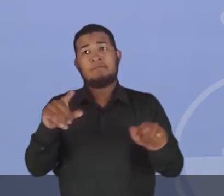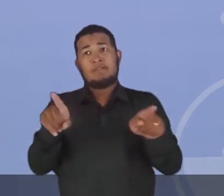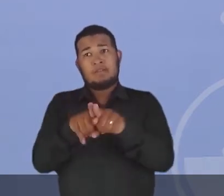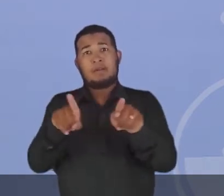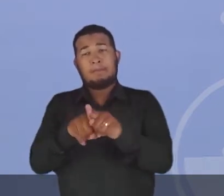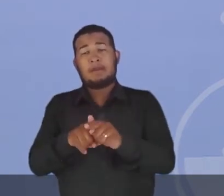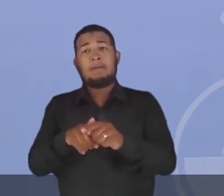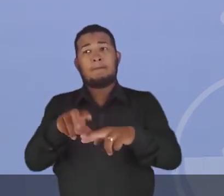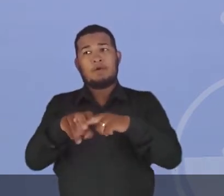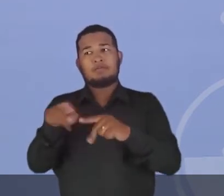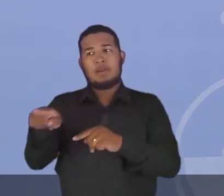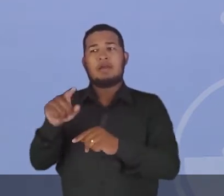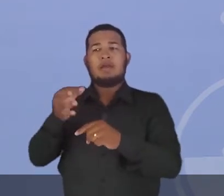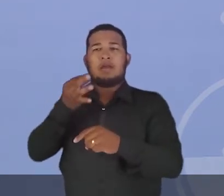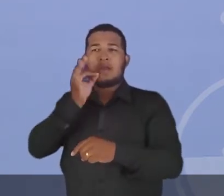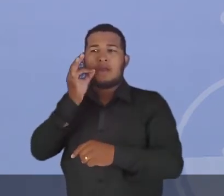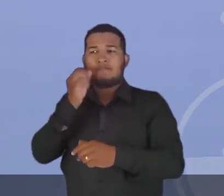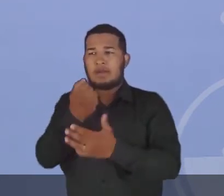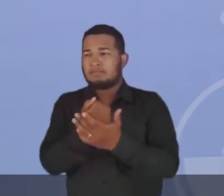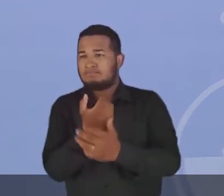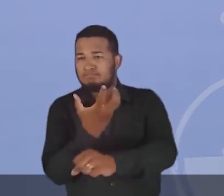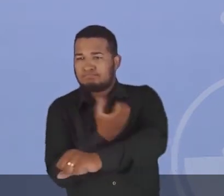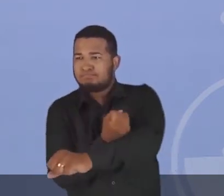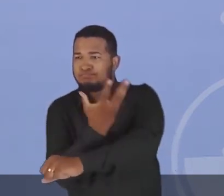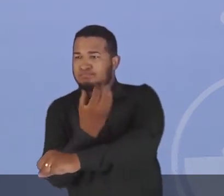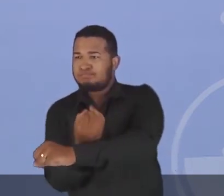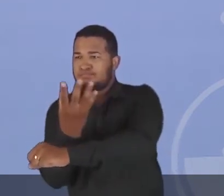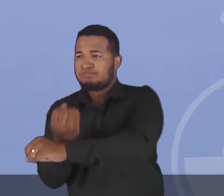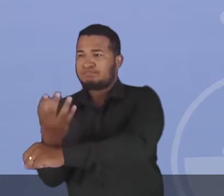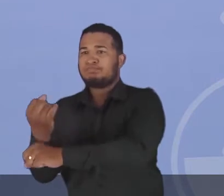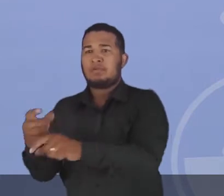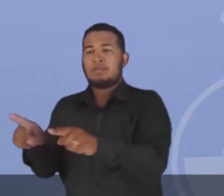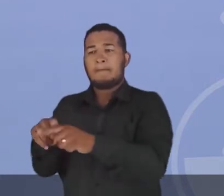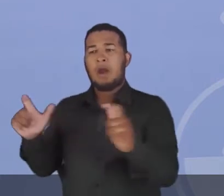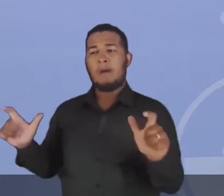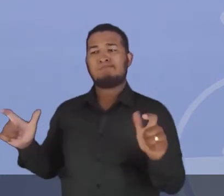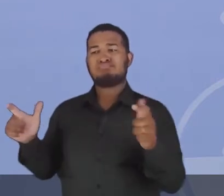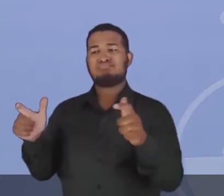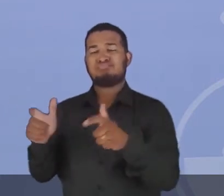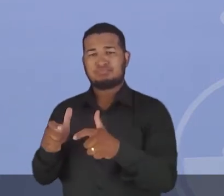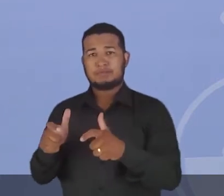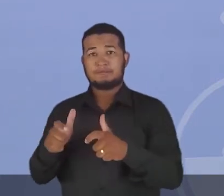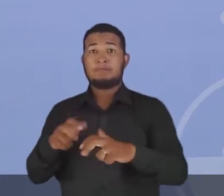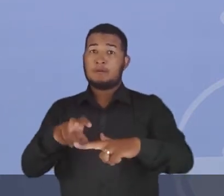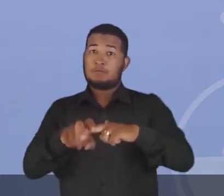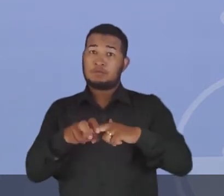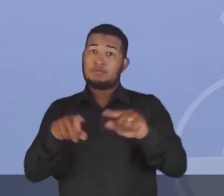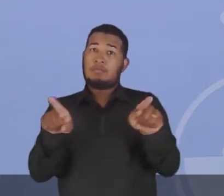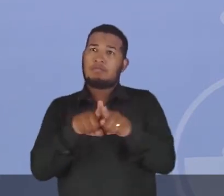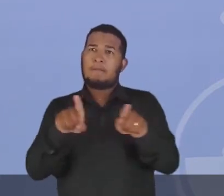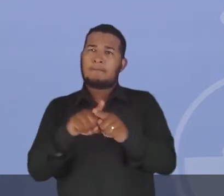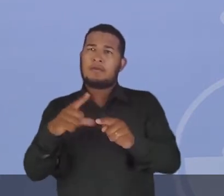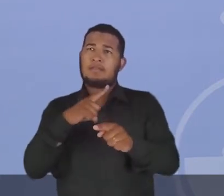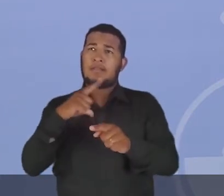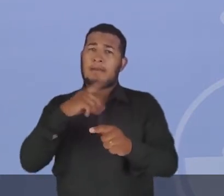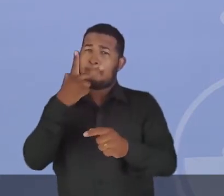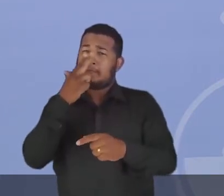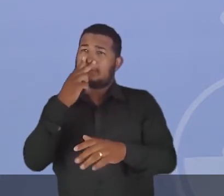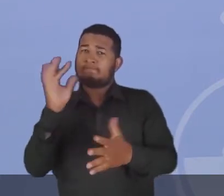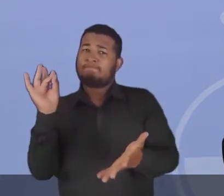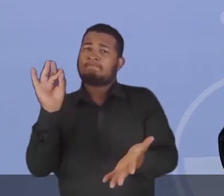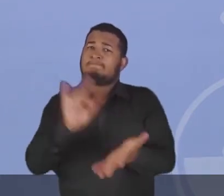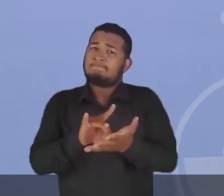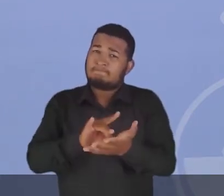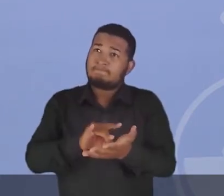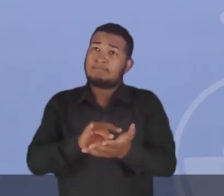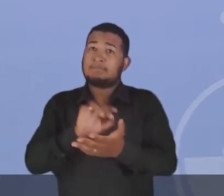também erradicar os cafezais, reduziu também as plantações de café e aí vai ter uma realidade se